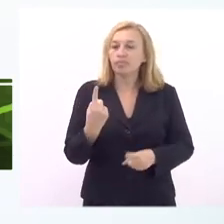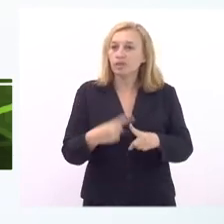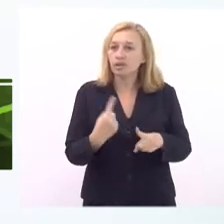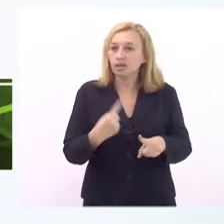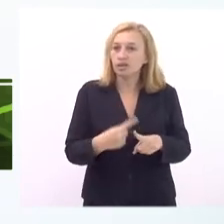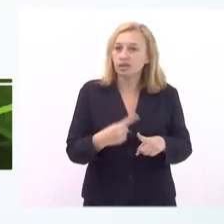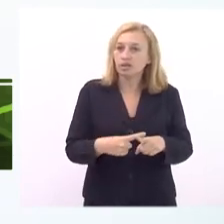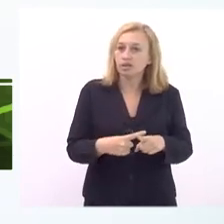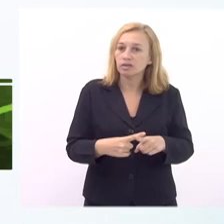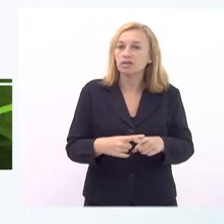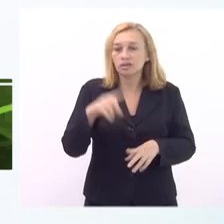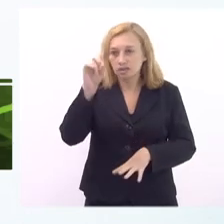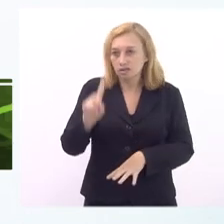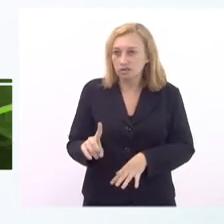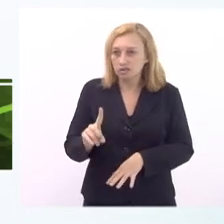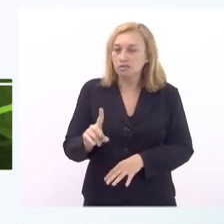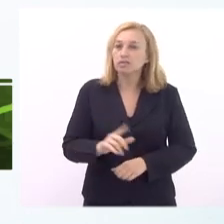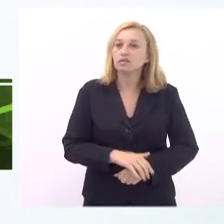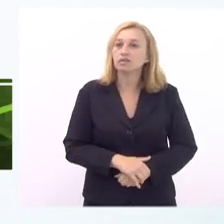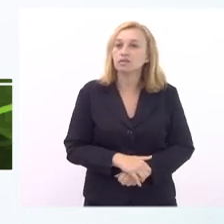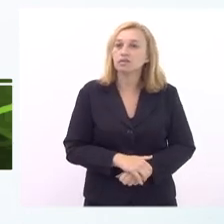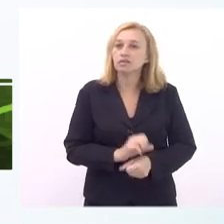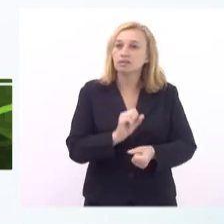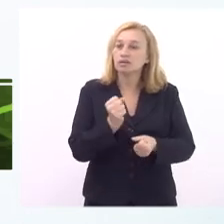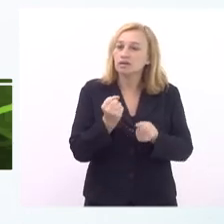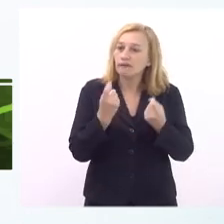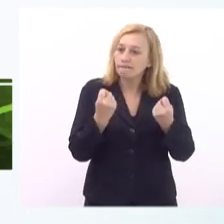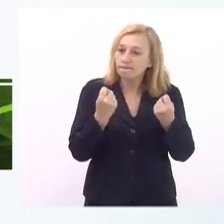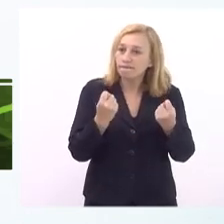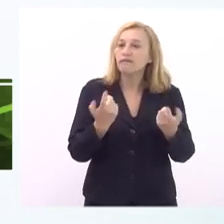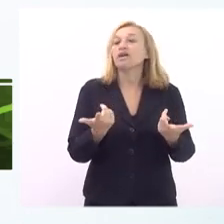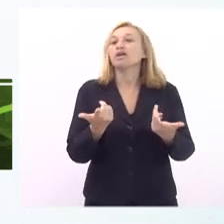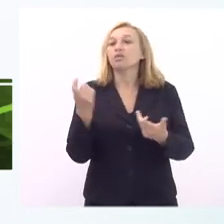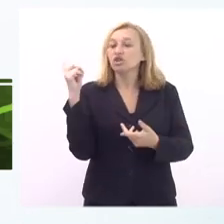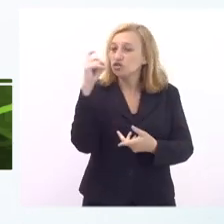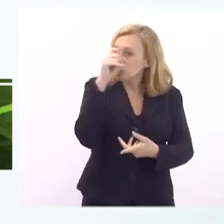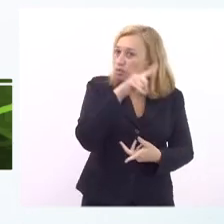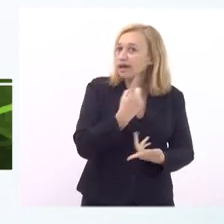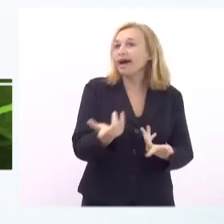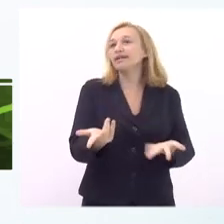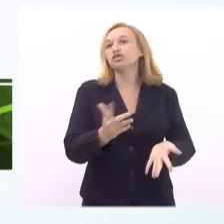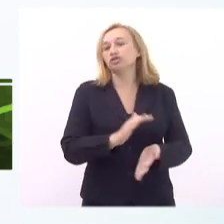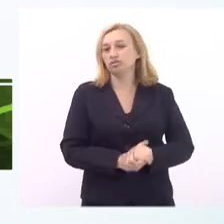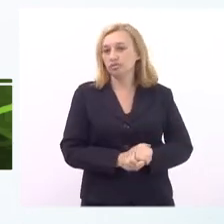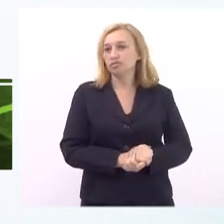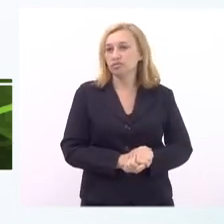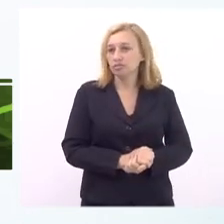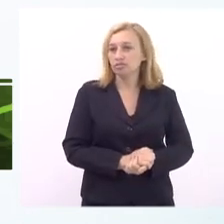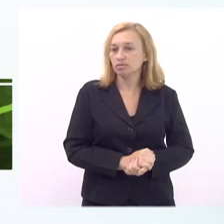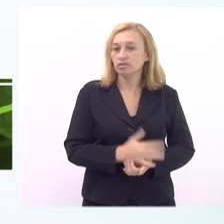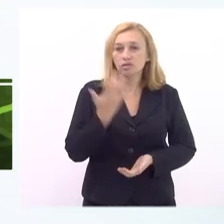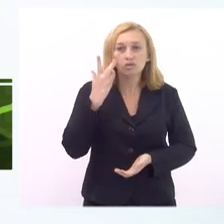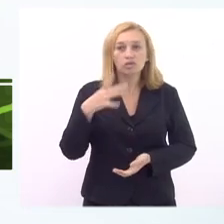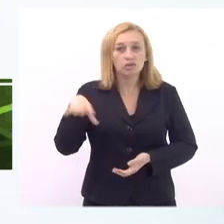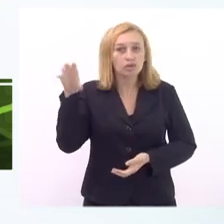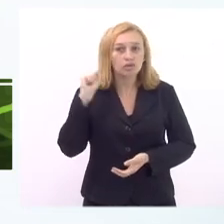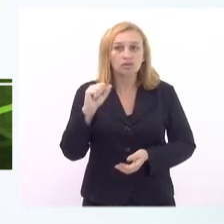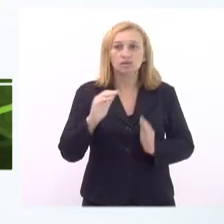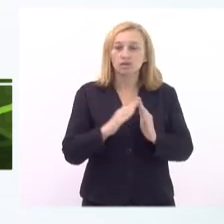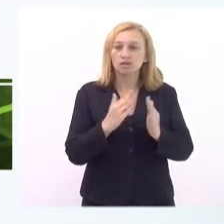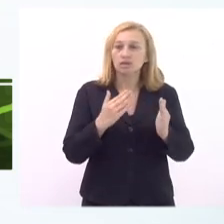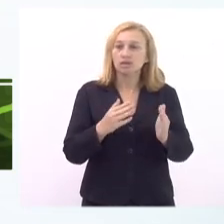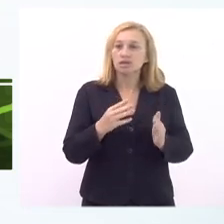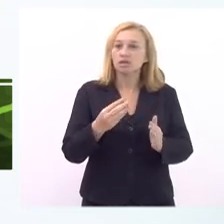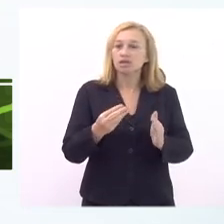os diretores estão muito amarrados aí com essa dificuldade é mesmo sempre gosto de ouvir quem está na escola porque